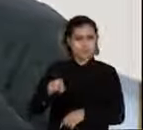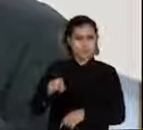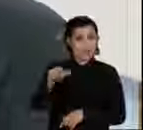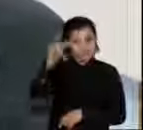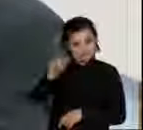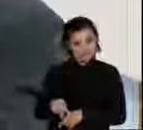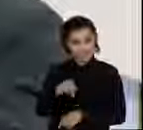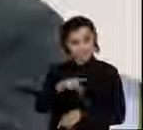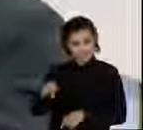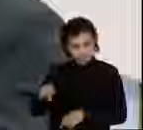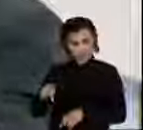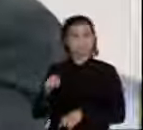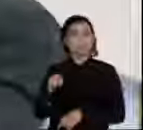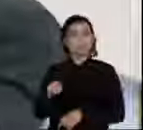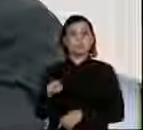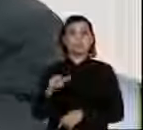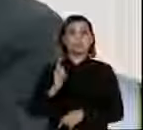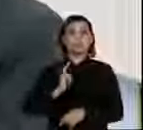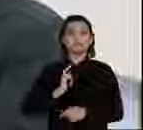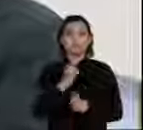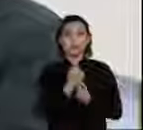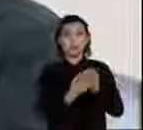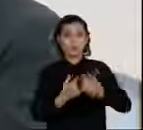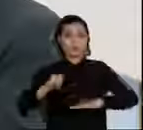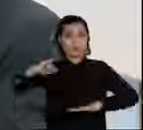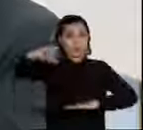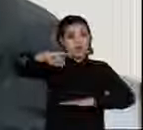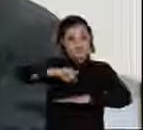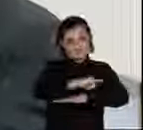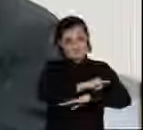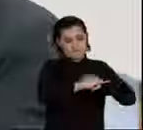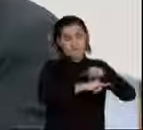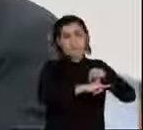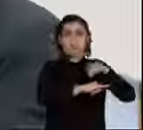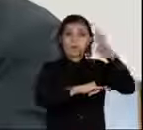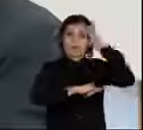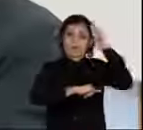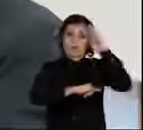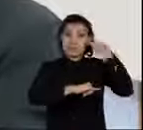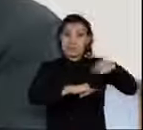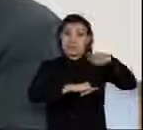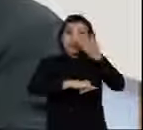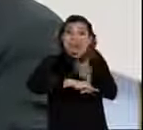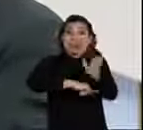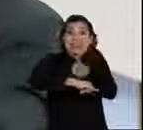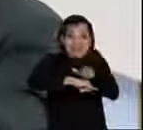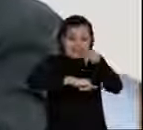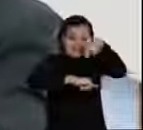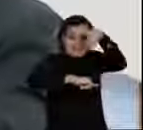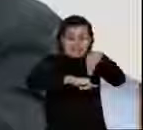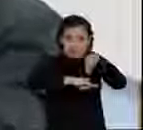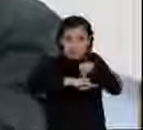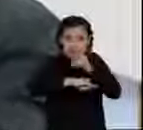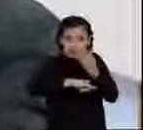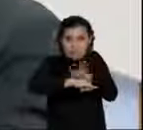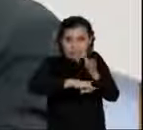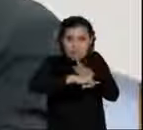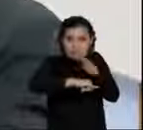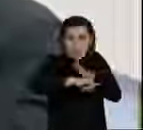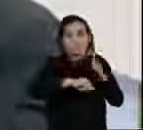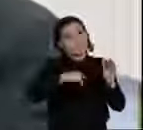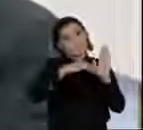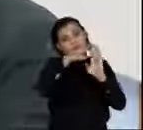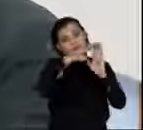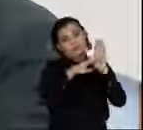Ele pegava que os aviões, os militares tinham que fazer treinamento nos aviões e era obrigatório pela lei lá da